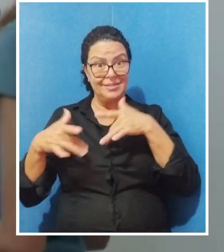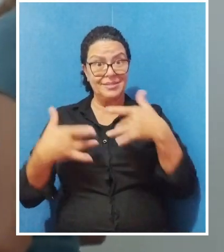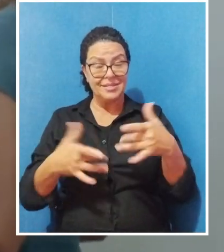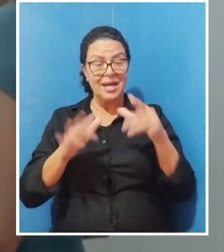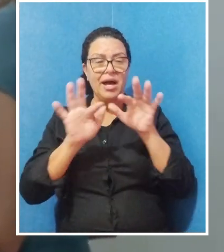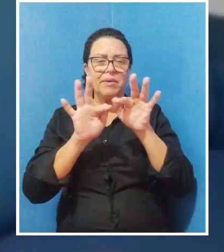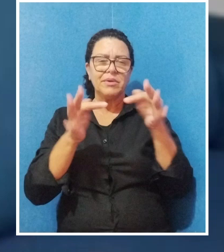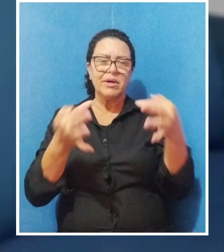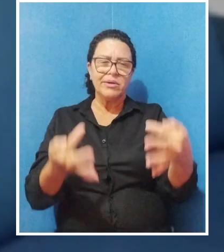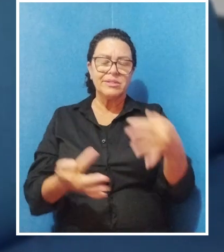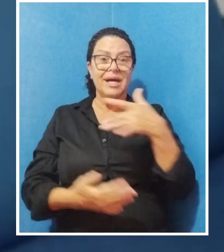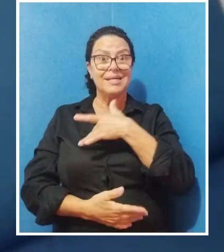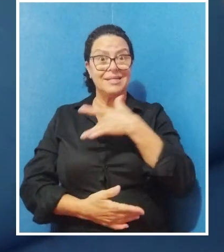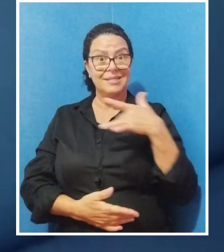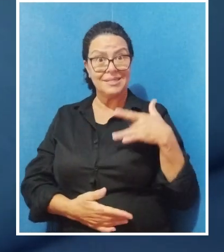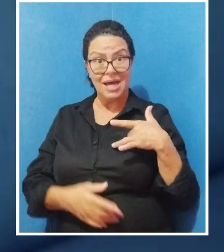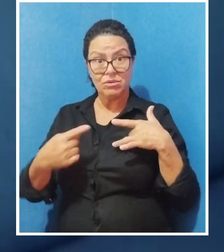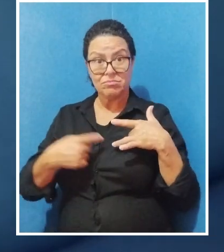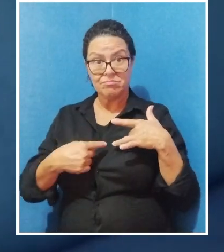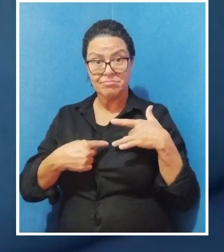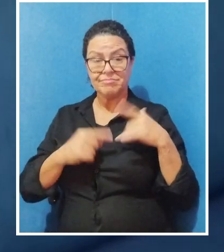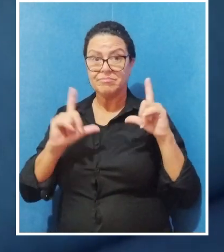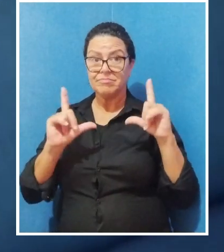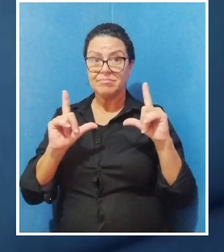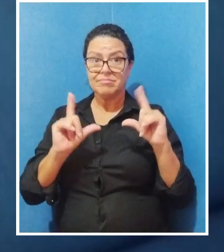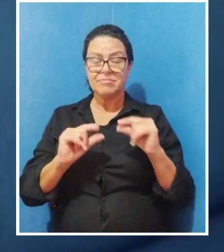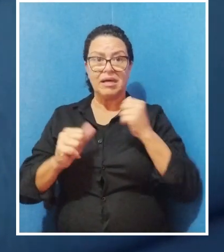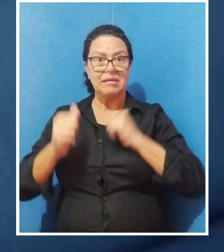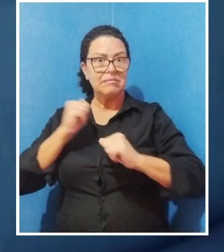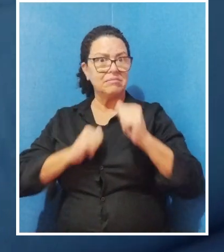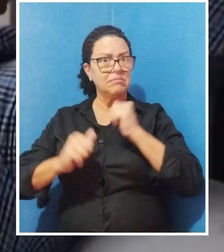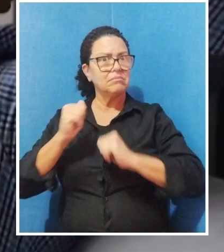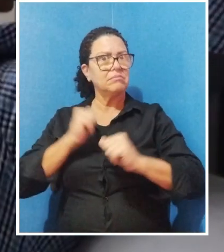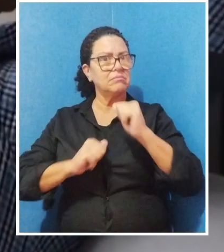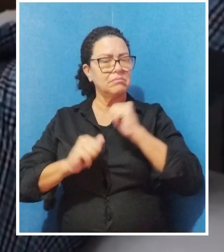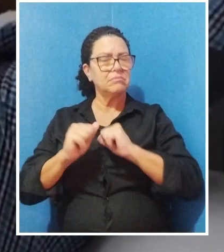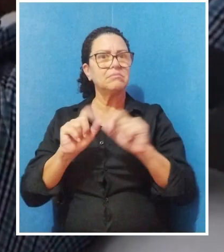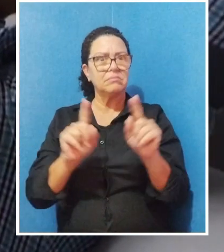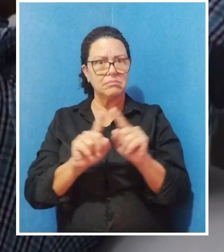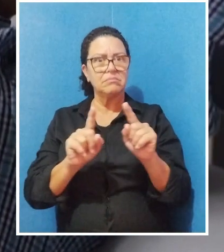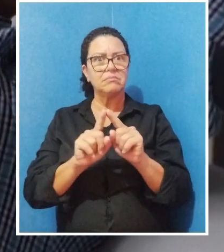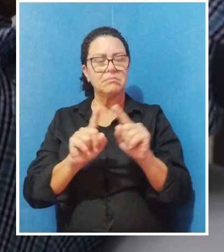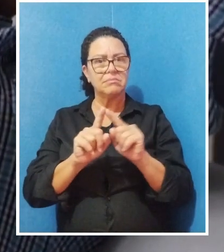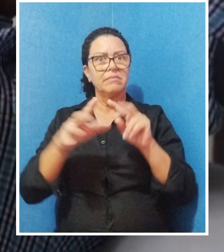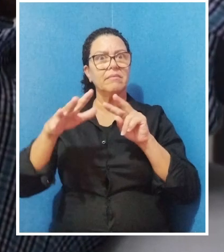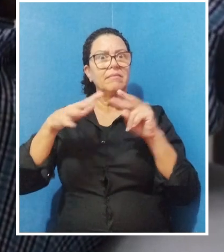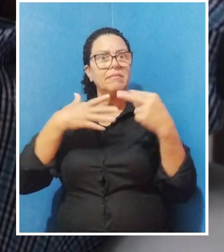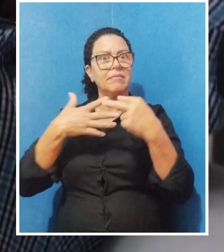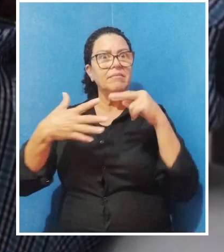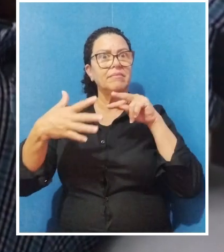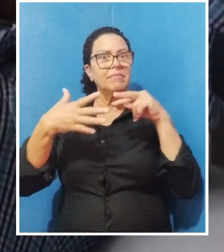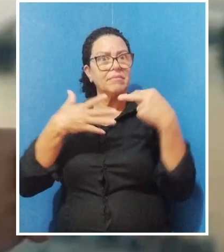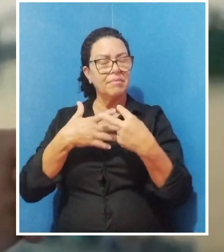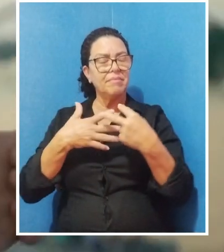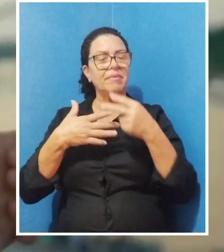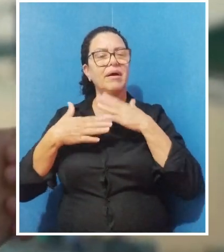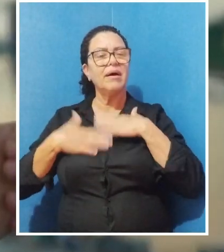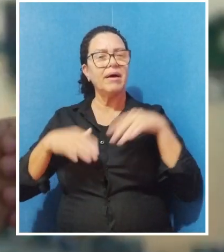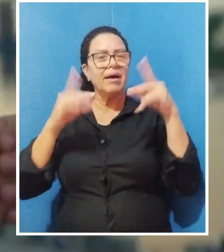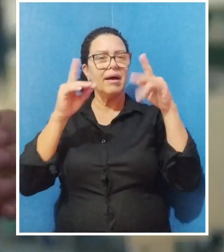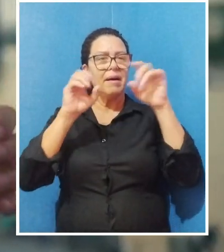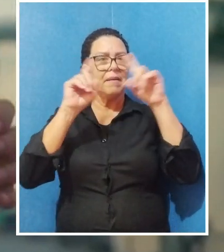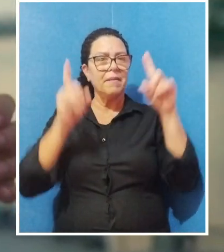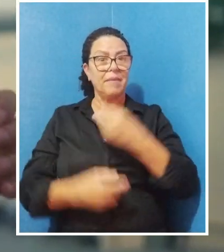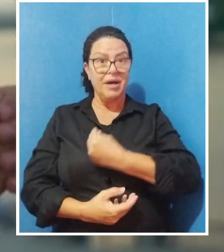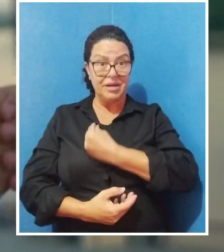humildade para a saúde é que ela reduz a ansiedade devido à perspectiva pacífica